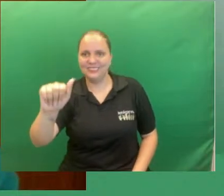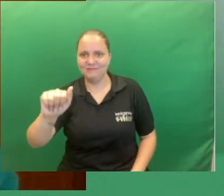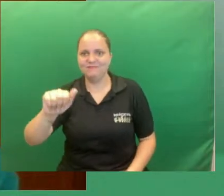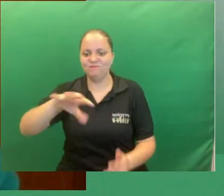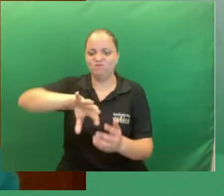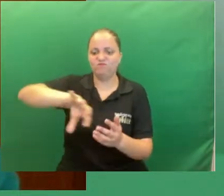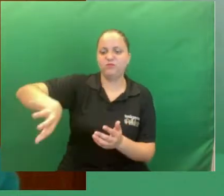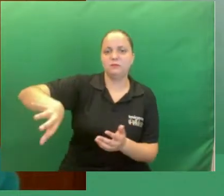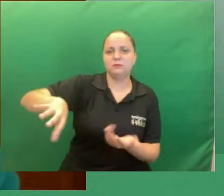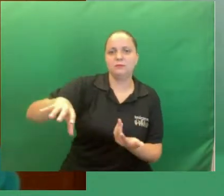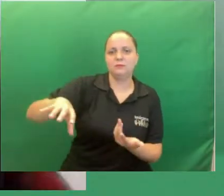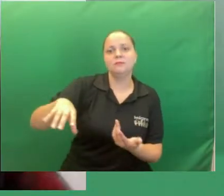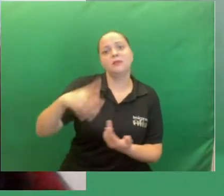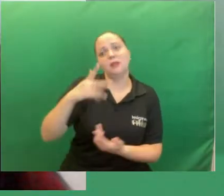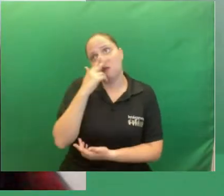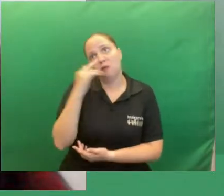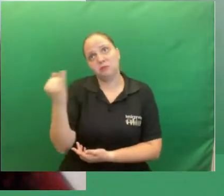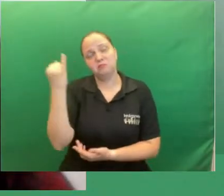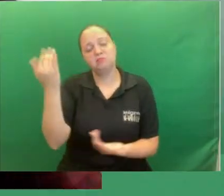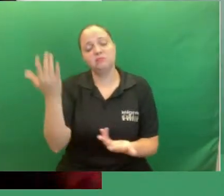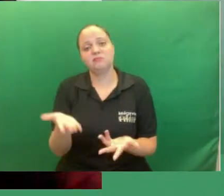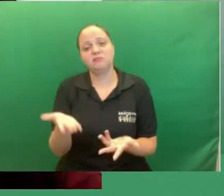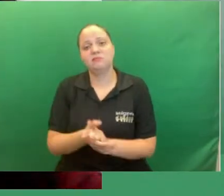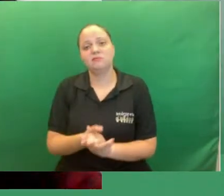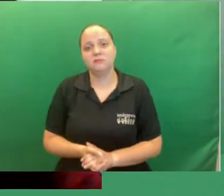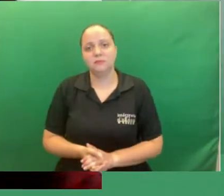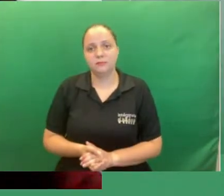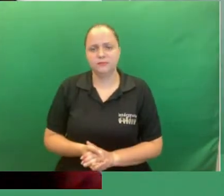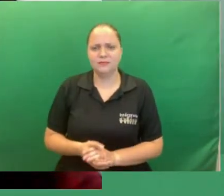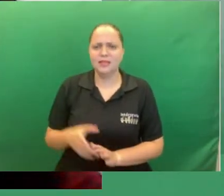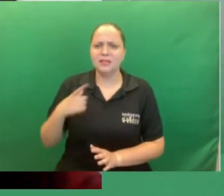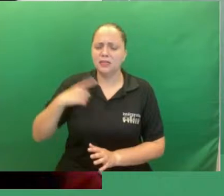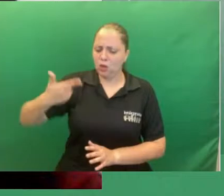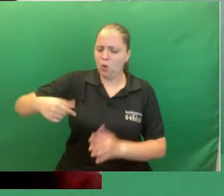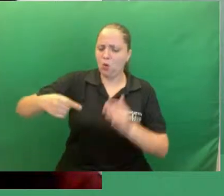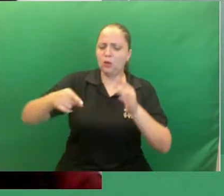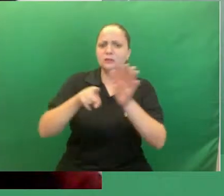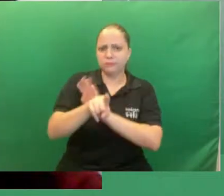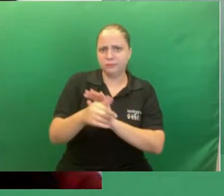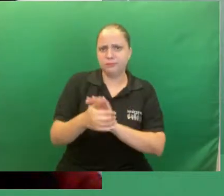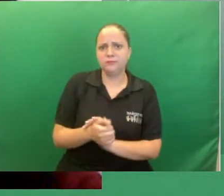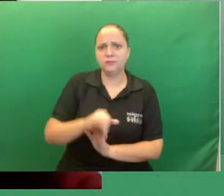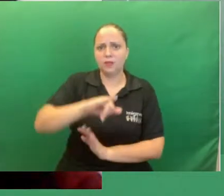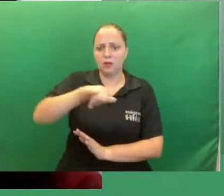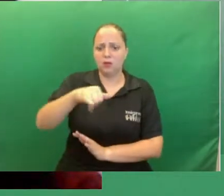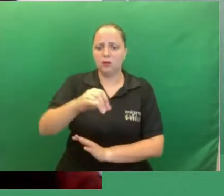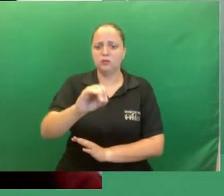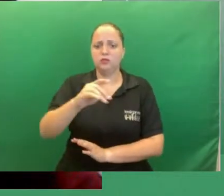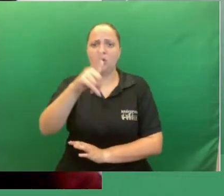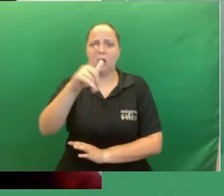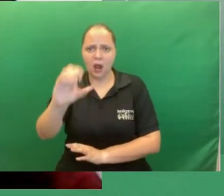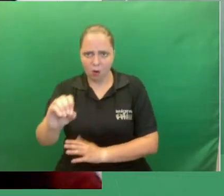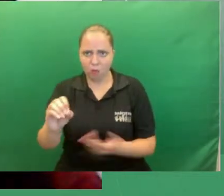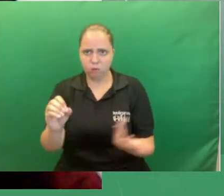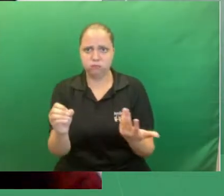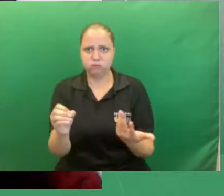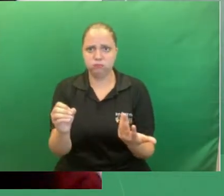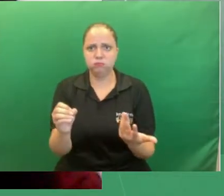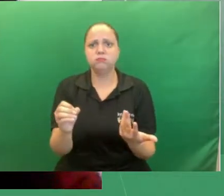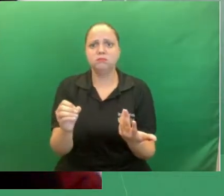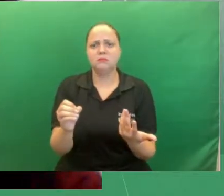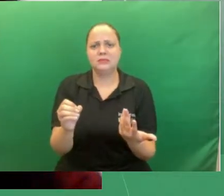Ok Davi muito obrigada tem uma pergunta aqui do João Kleber ela não está direcionada né para